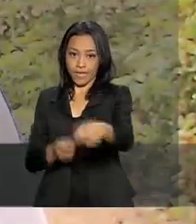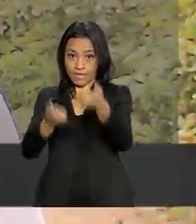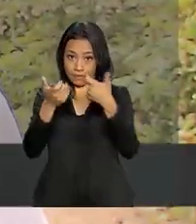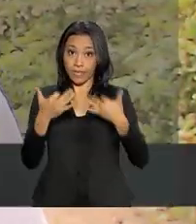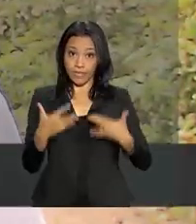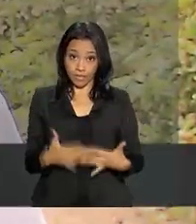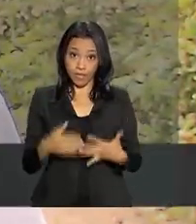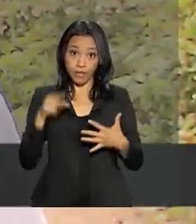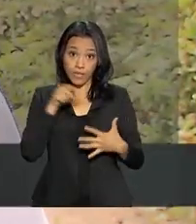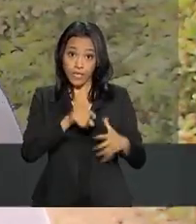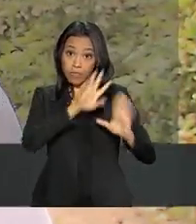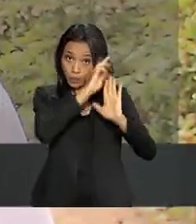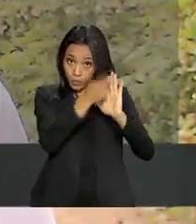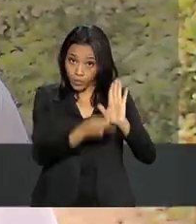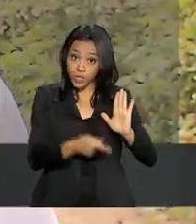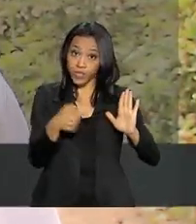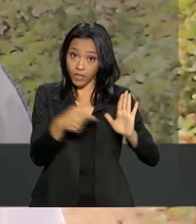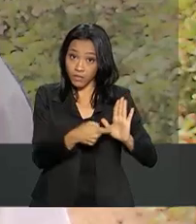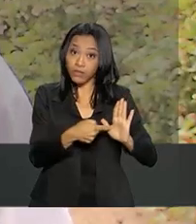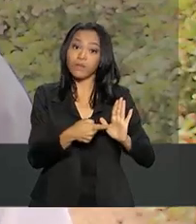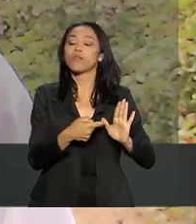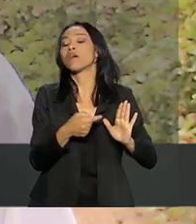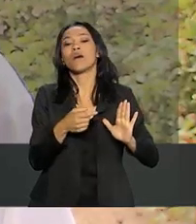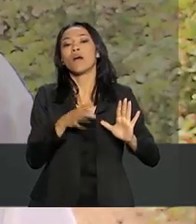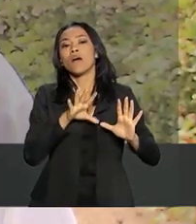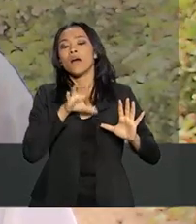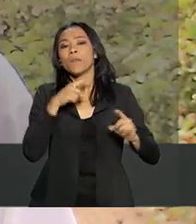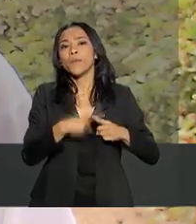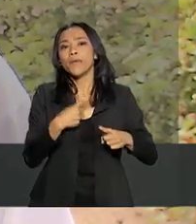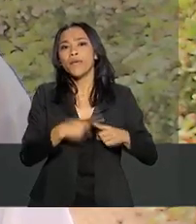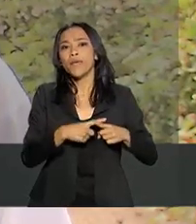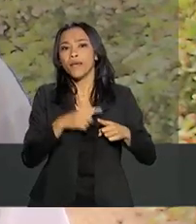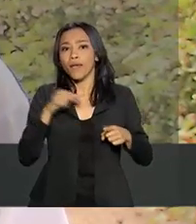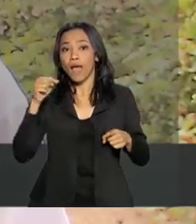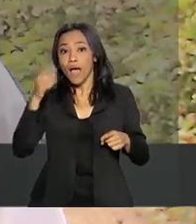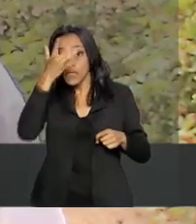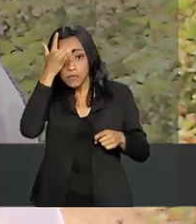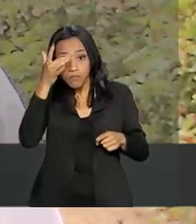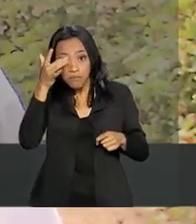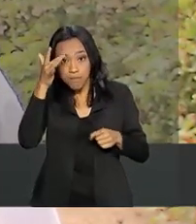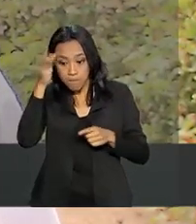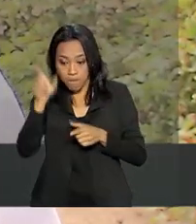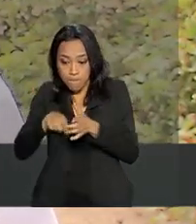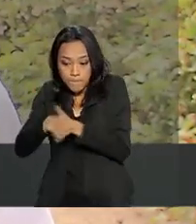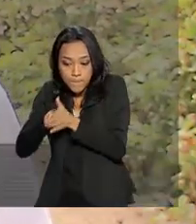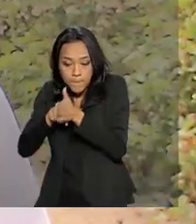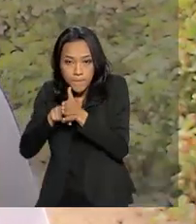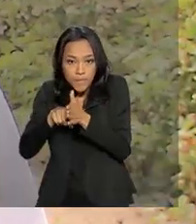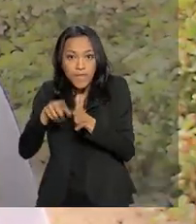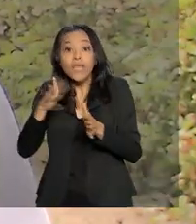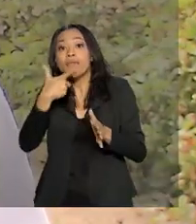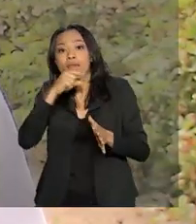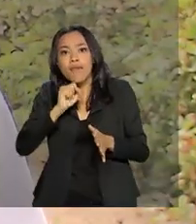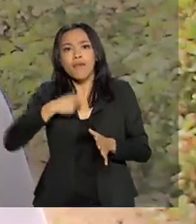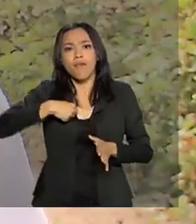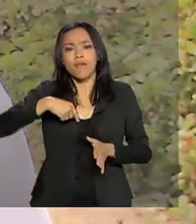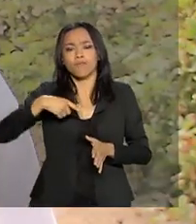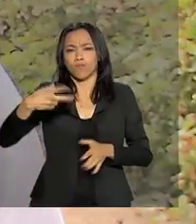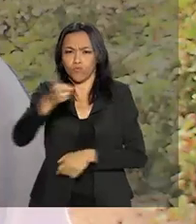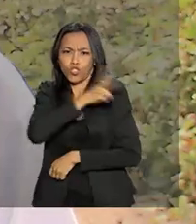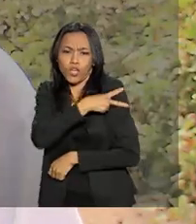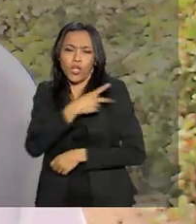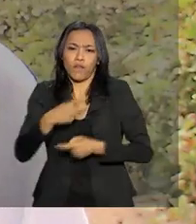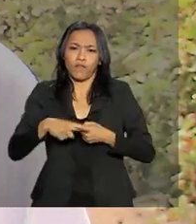é uma exceção dentro dos projetos de algodão, porque, no nosso caso, as pesquisadoras-chefes do projeto, tanto no